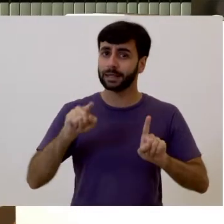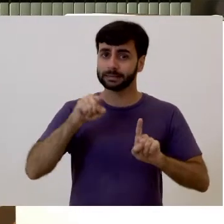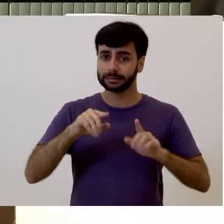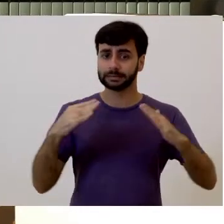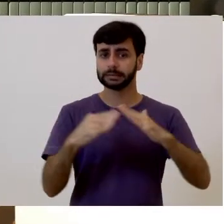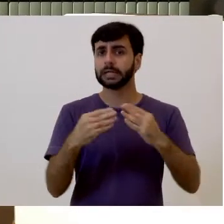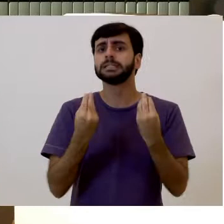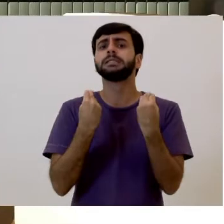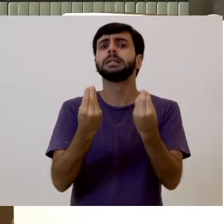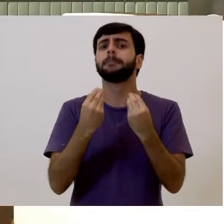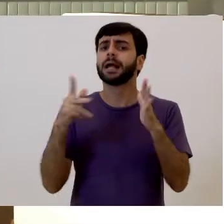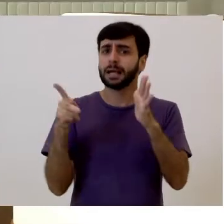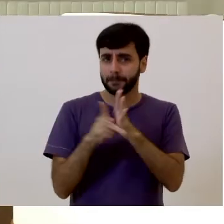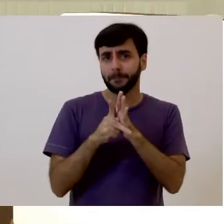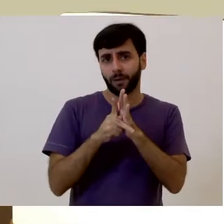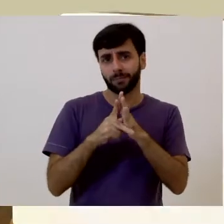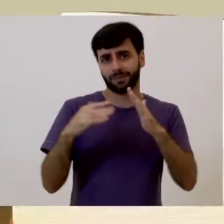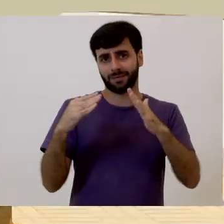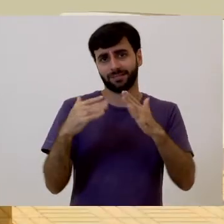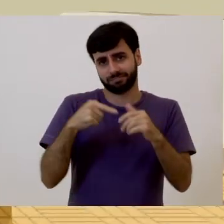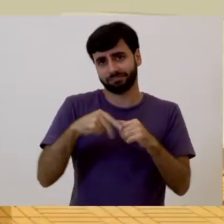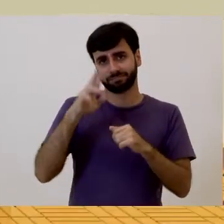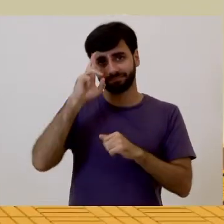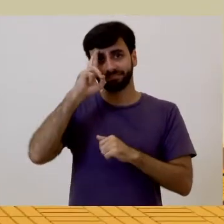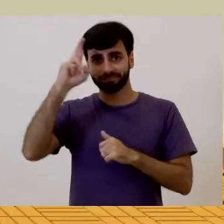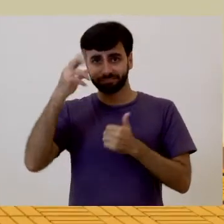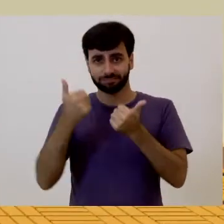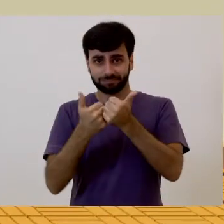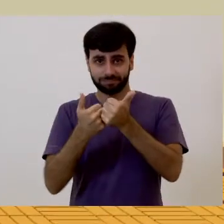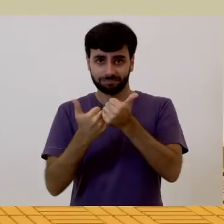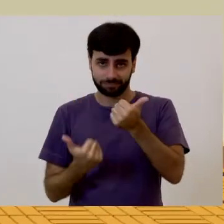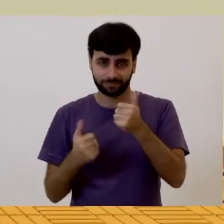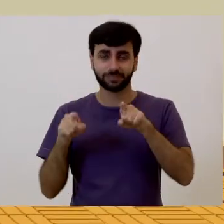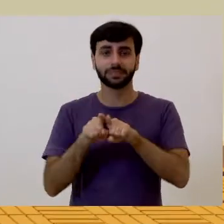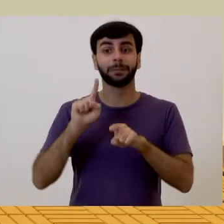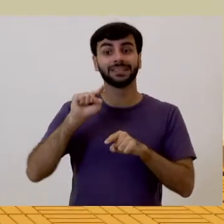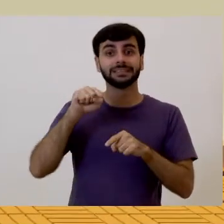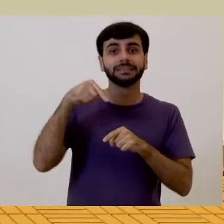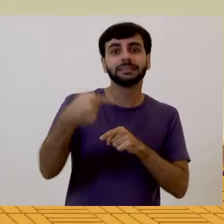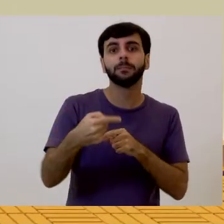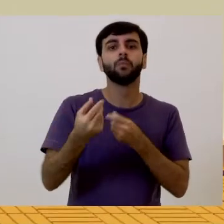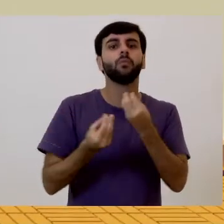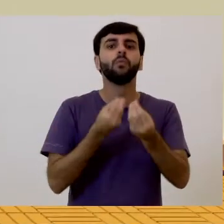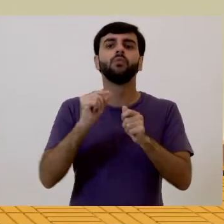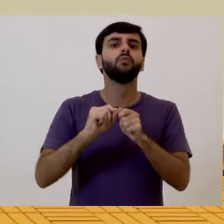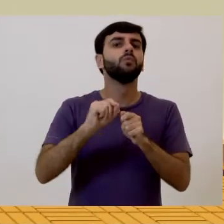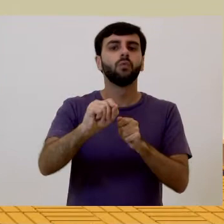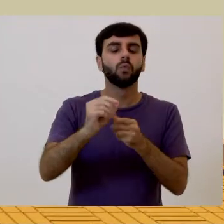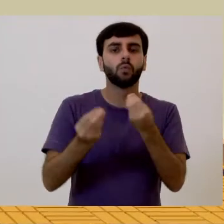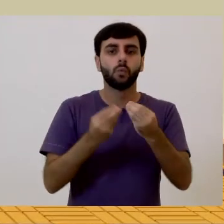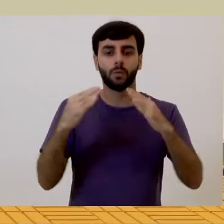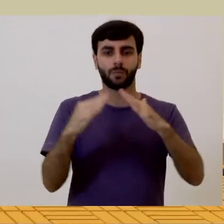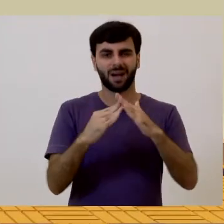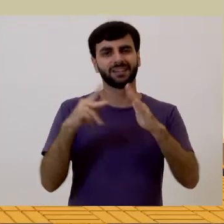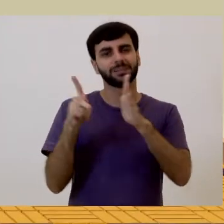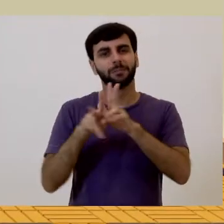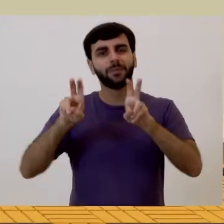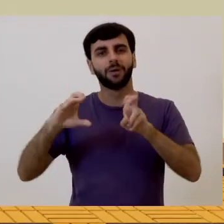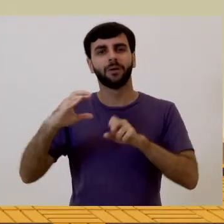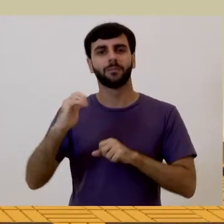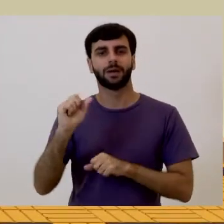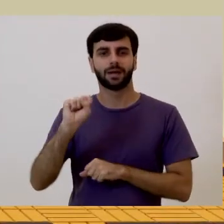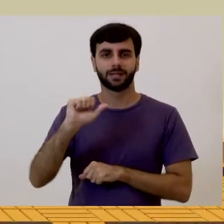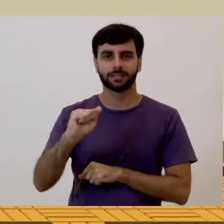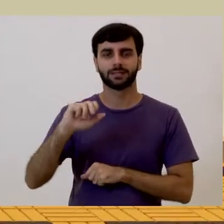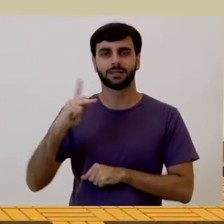Originalmente, esse espaço foi projetado para ser a morada do vice-diretor da instituição. Mais tarde, o edifício passou a ser utilizado como casa